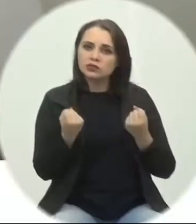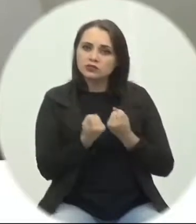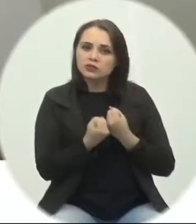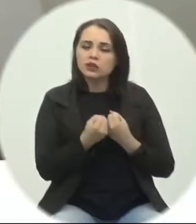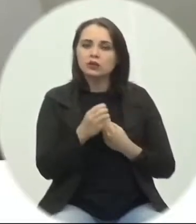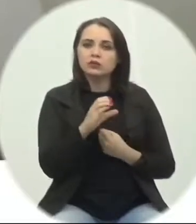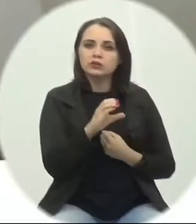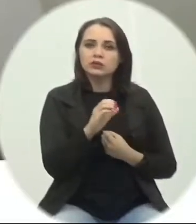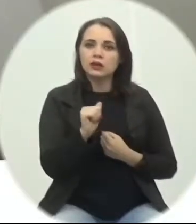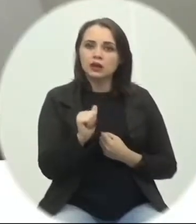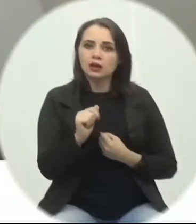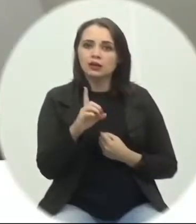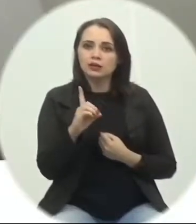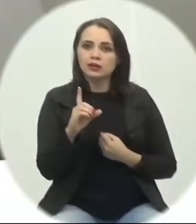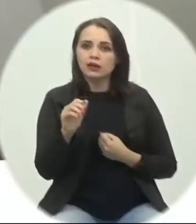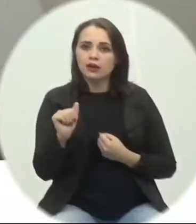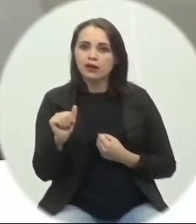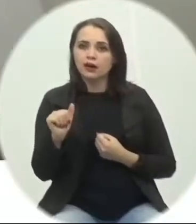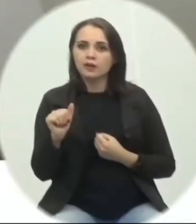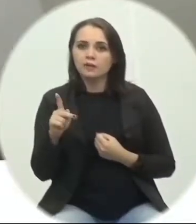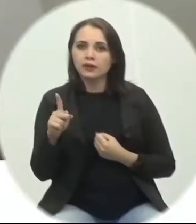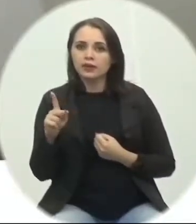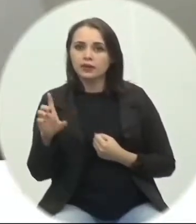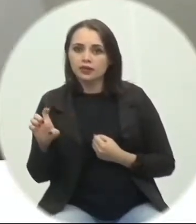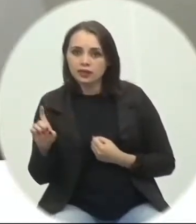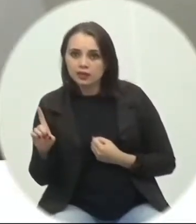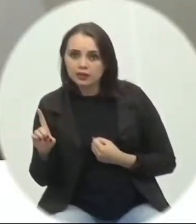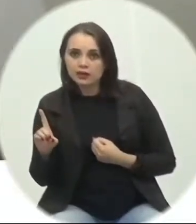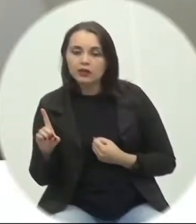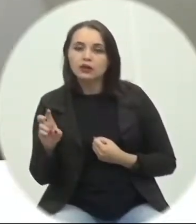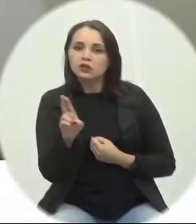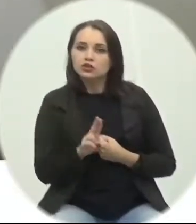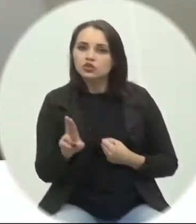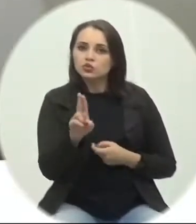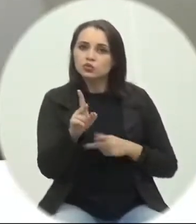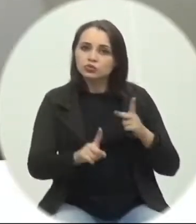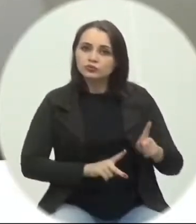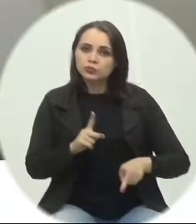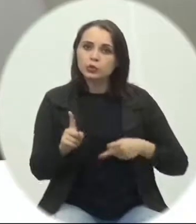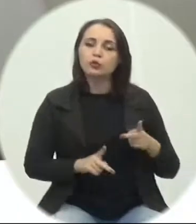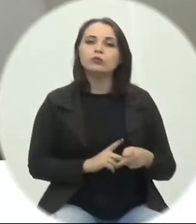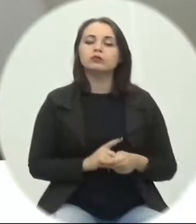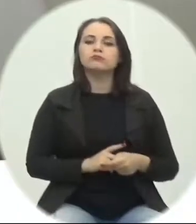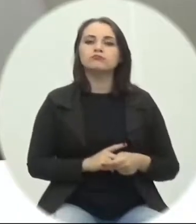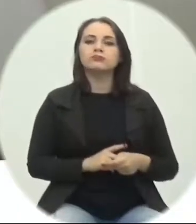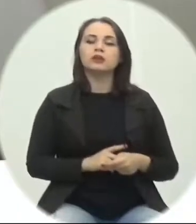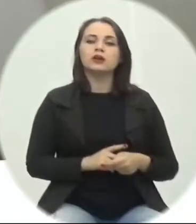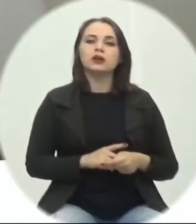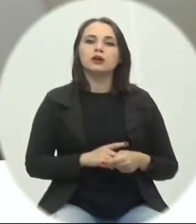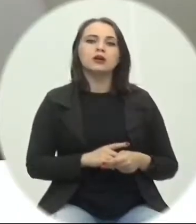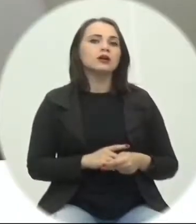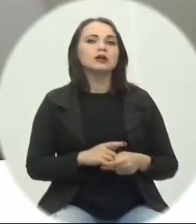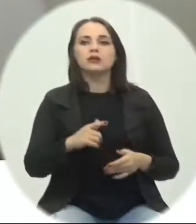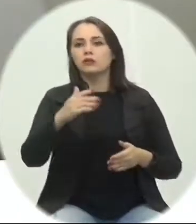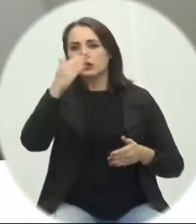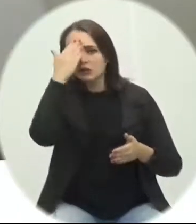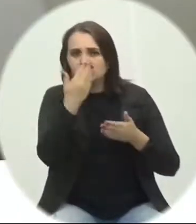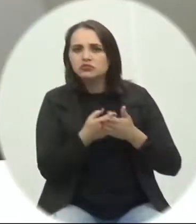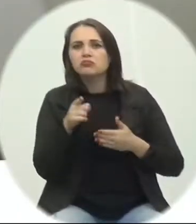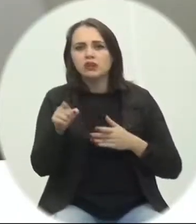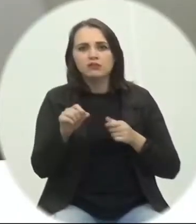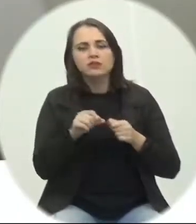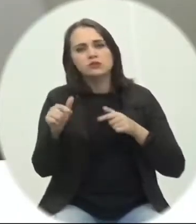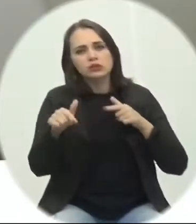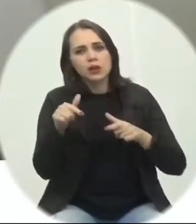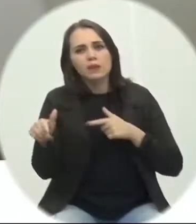o CADAPT, como utilidade pública. Sem dúvida nenhuma, ele tem feito um trabalho no